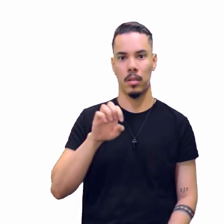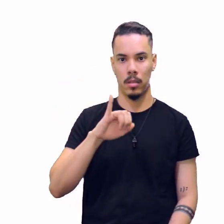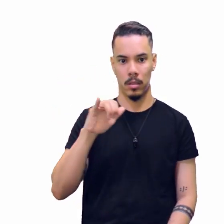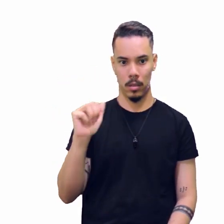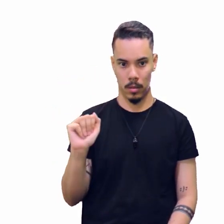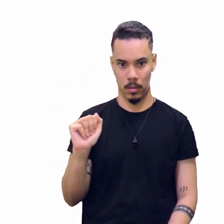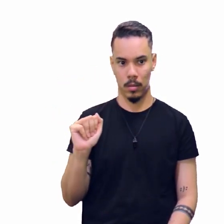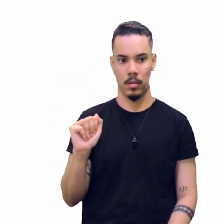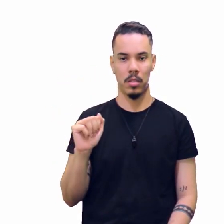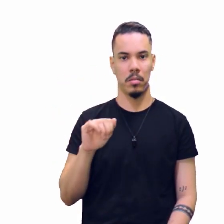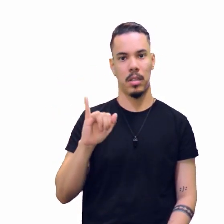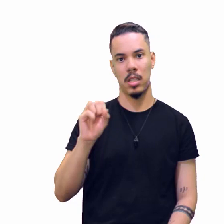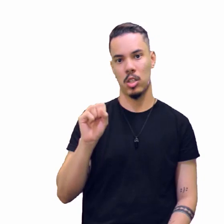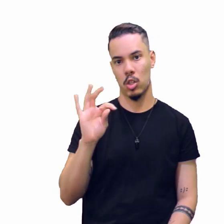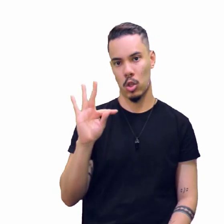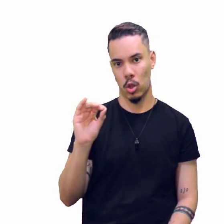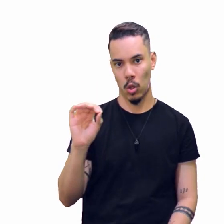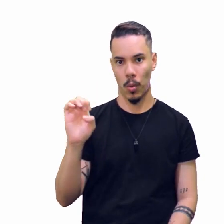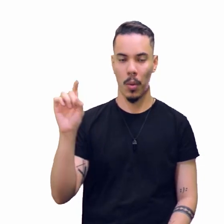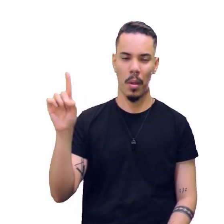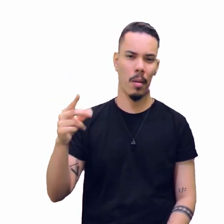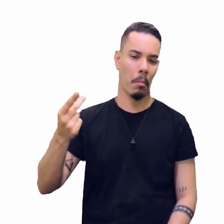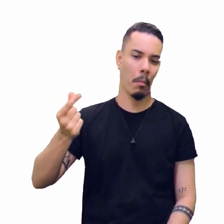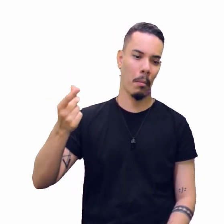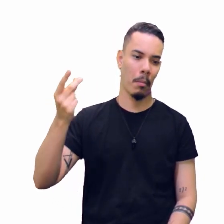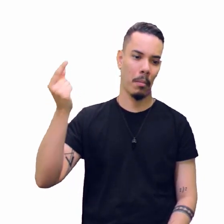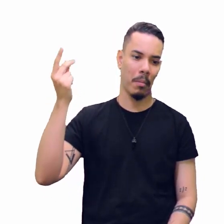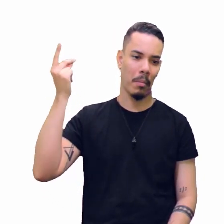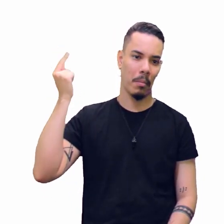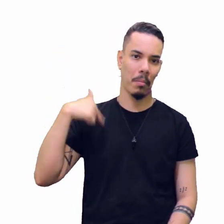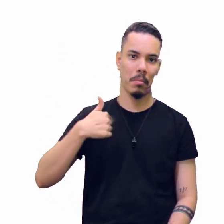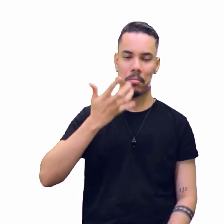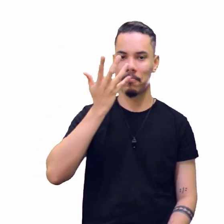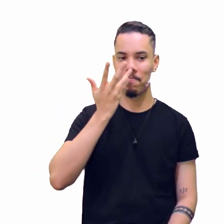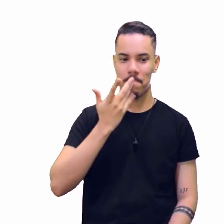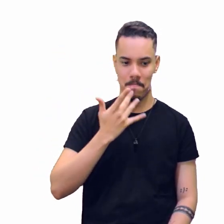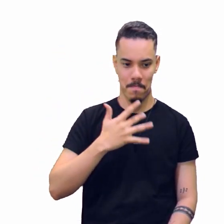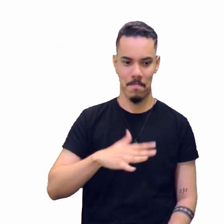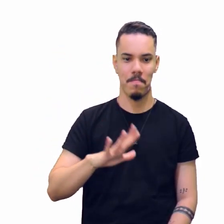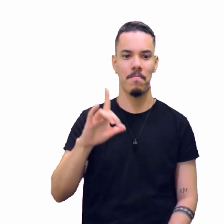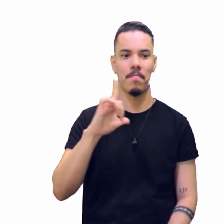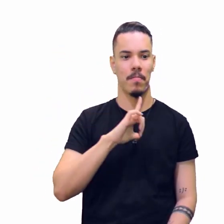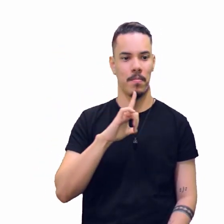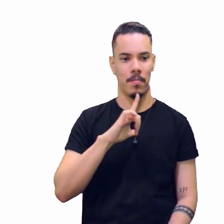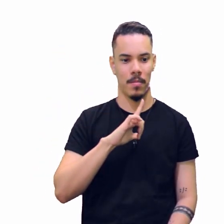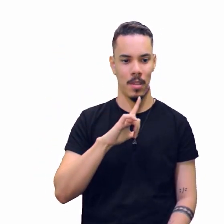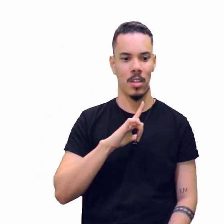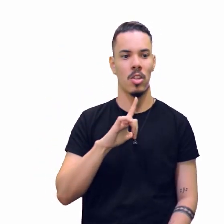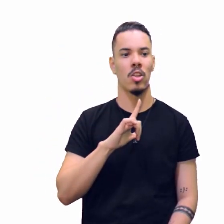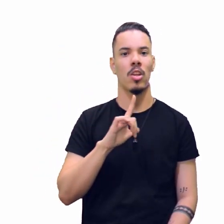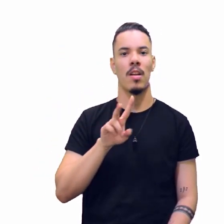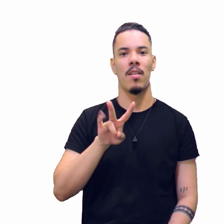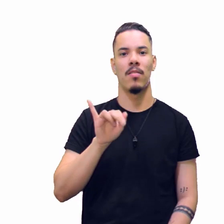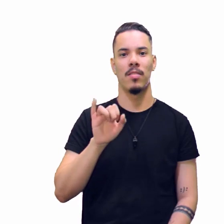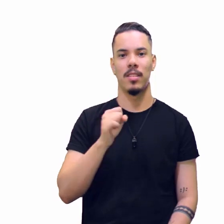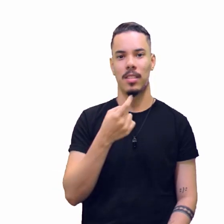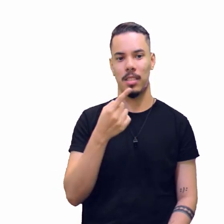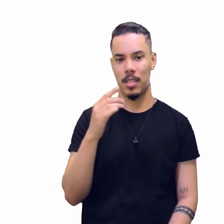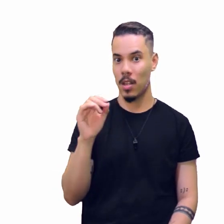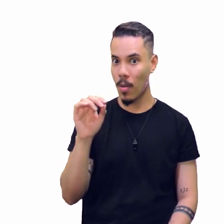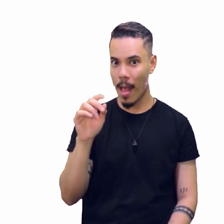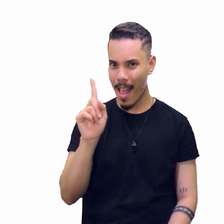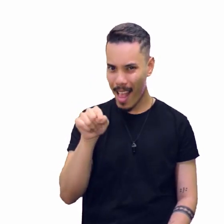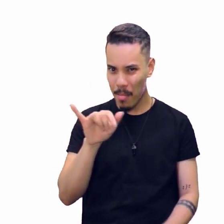tem a Isto É. Lá no tempo, lá, quando eu era criança, tinha visão também. Não estou fazendo